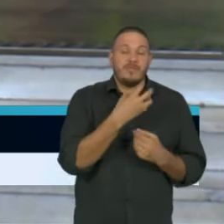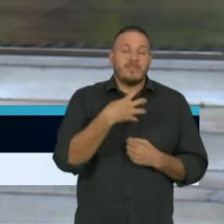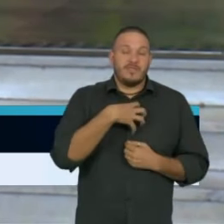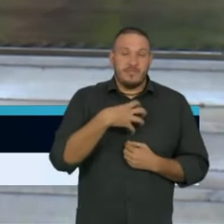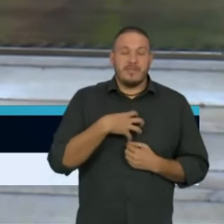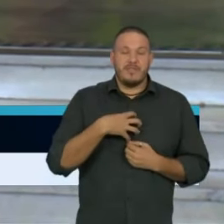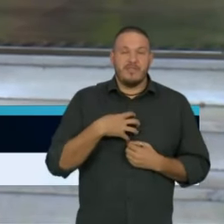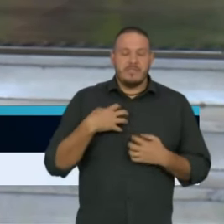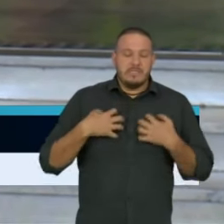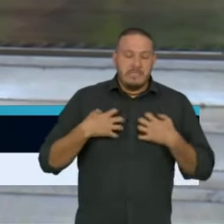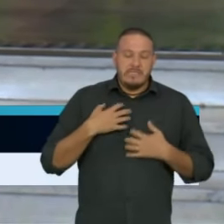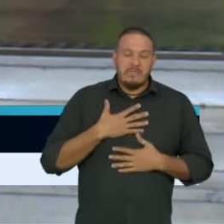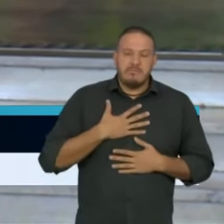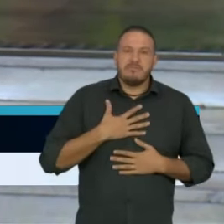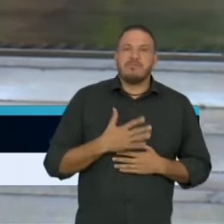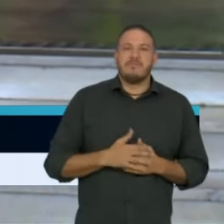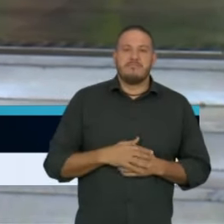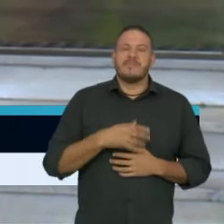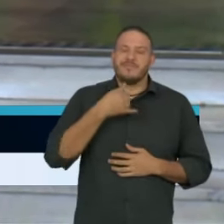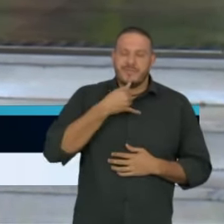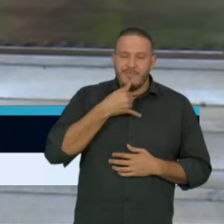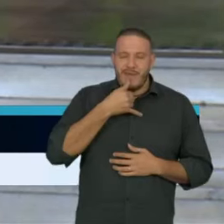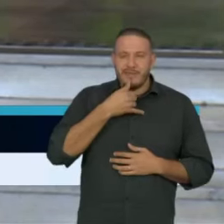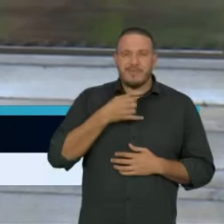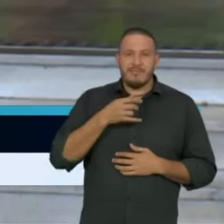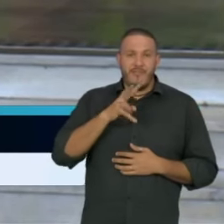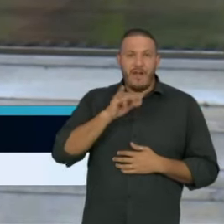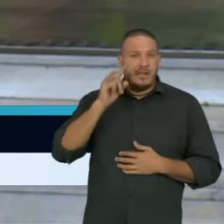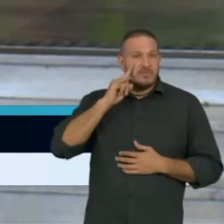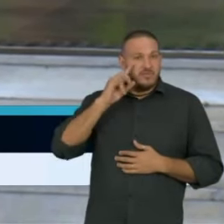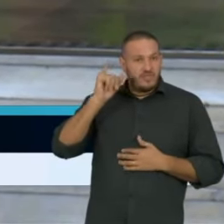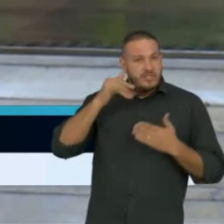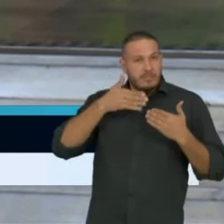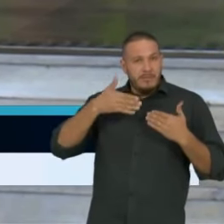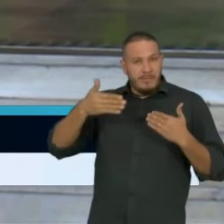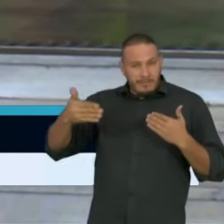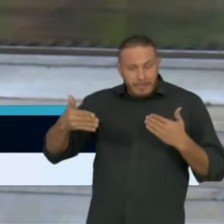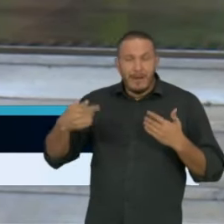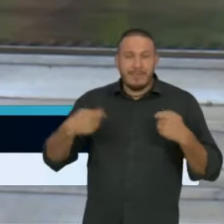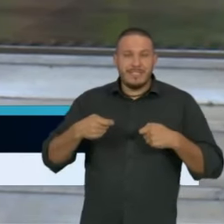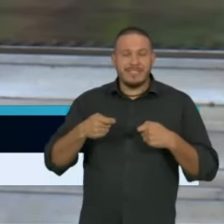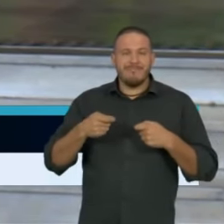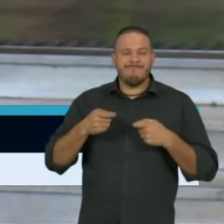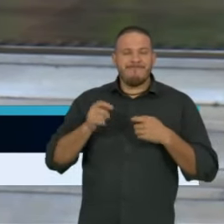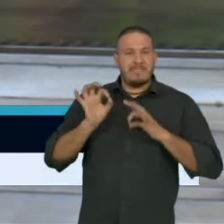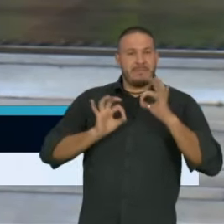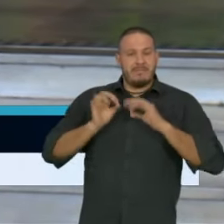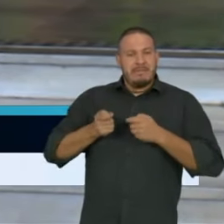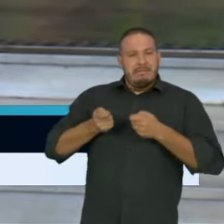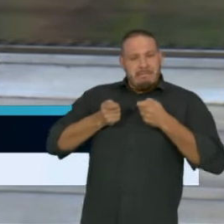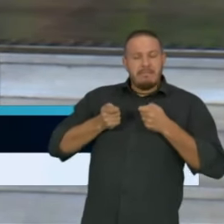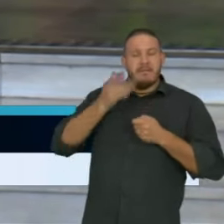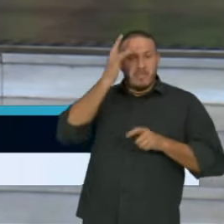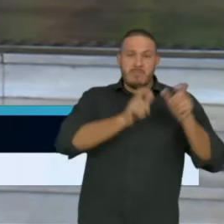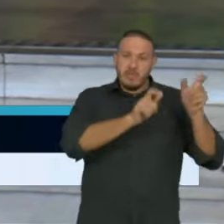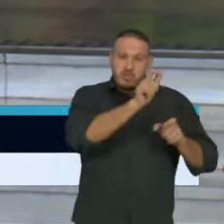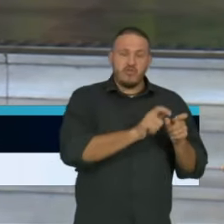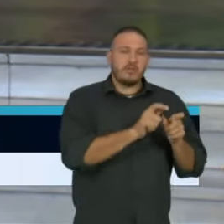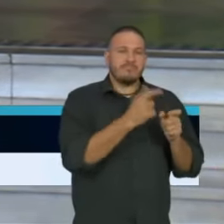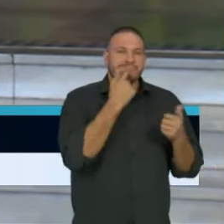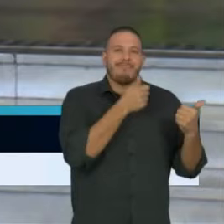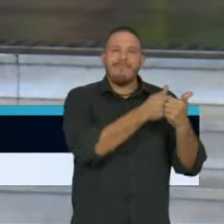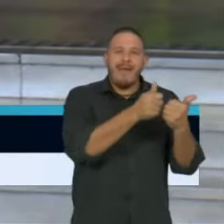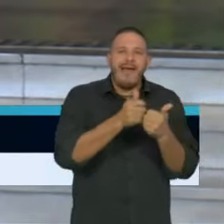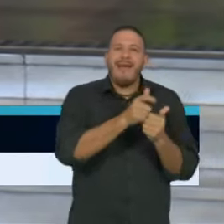abalo. Infelizmente, ao longo dos próximos dias nós temos que estar preparados para isso. Teremos muitas vidas de pessoas próximas a nós que